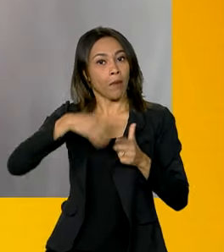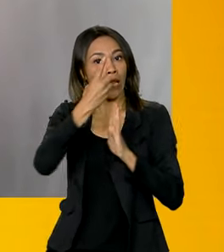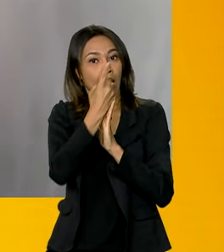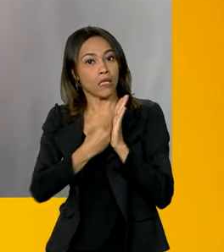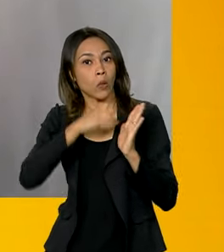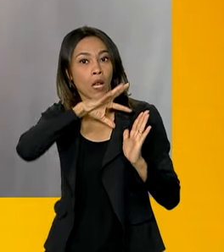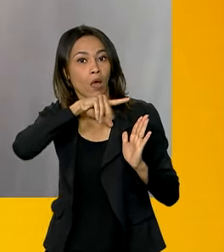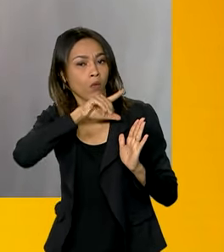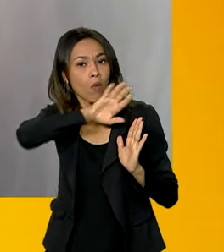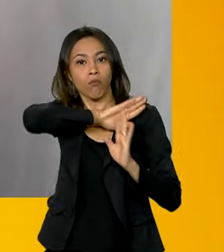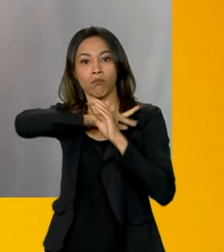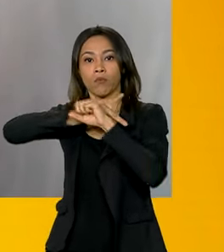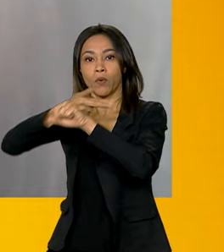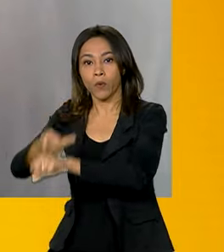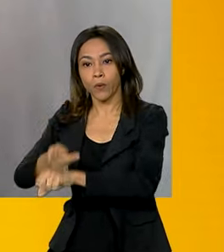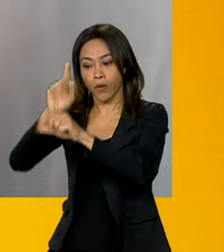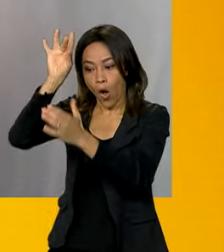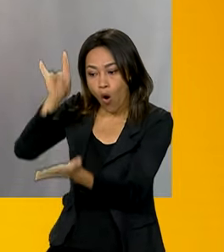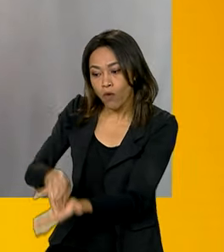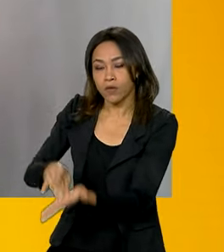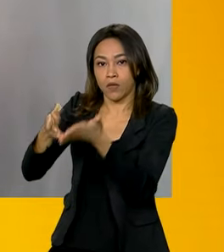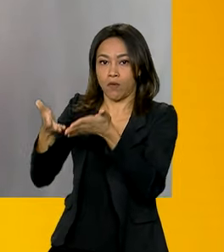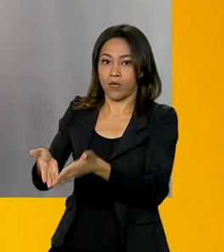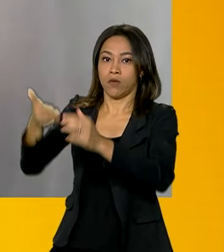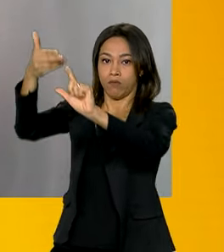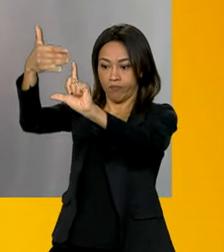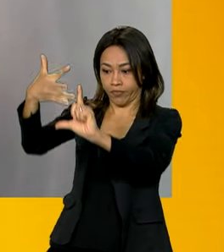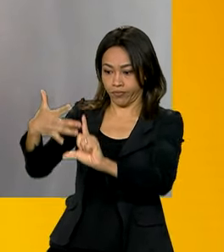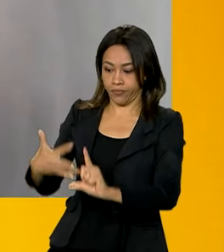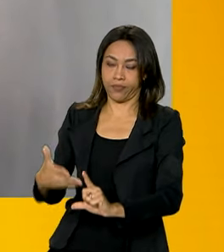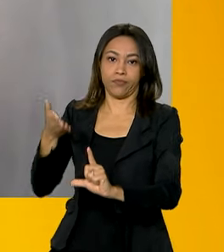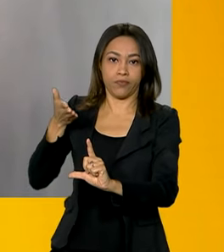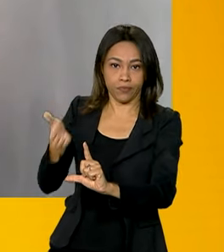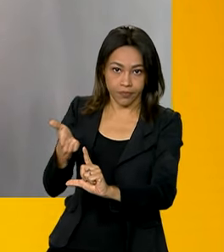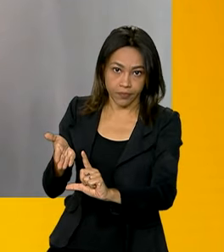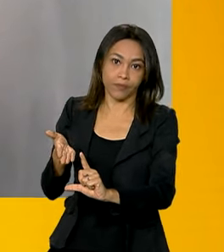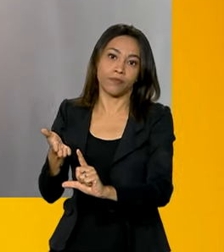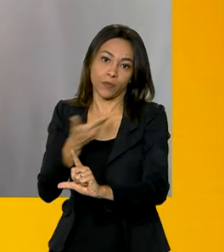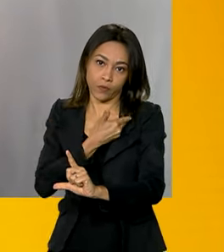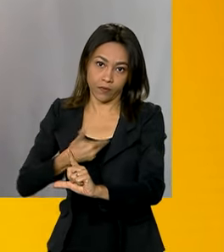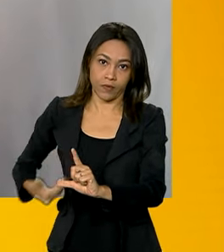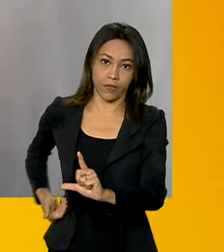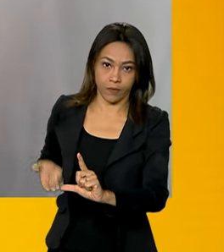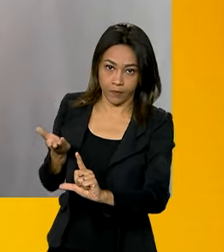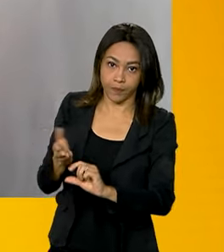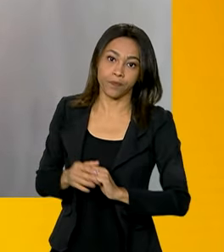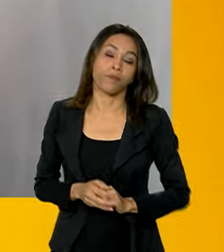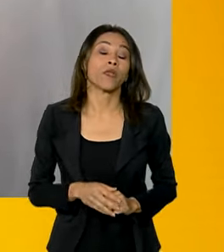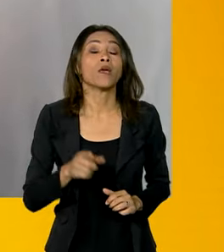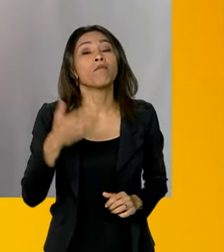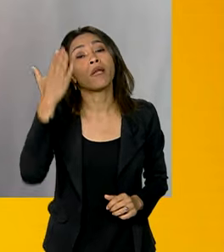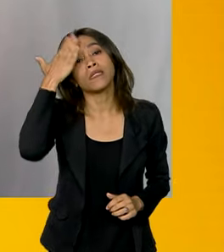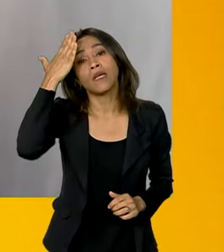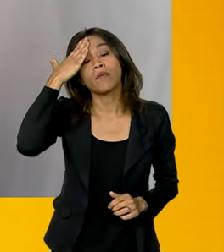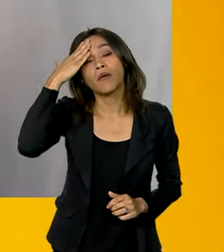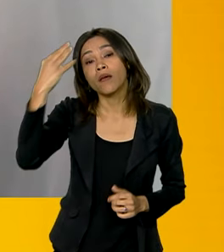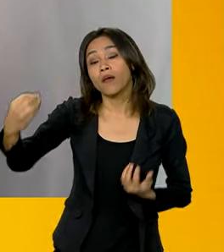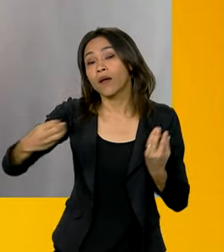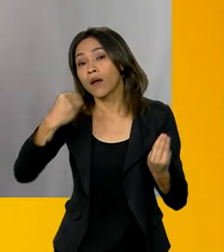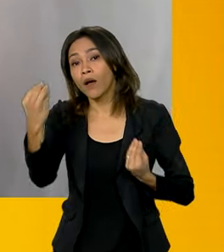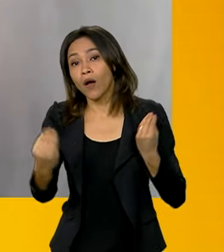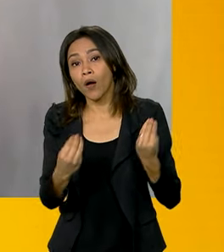baixa aqui seu relatório de malha. Não, isso não existe. Procure sempre os canais oficiais. Para mim, o caminho mais fácil é utilizando